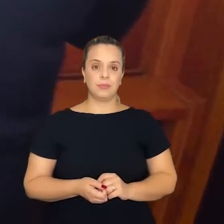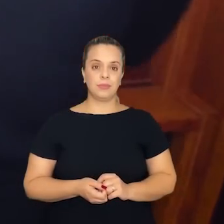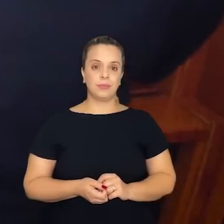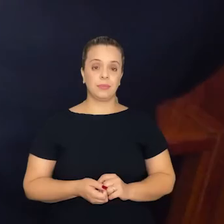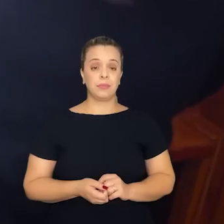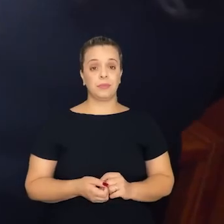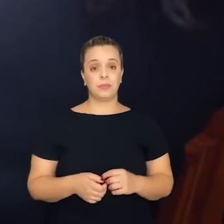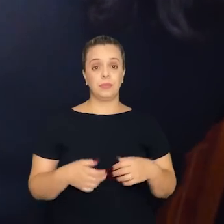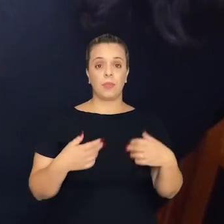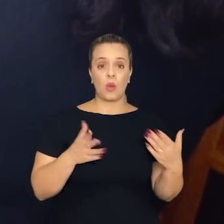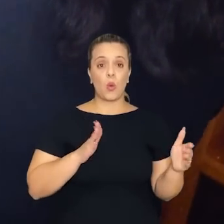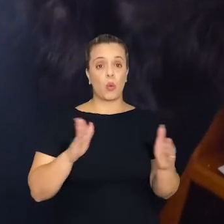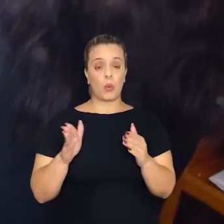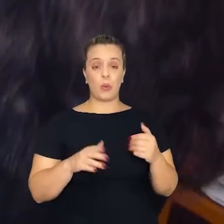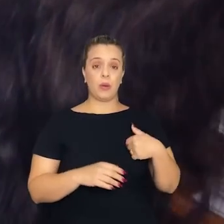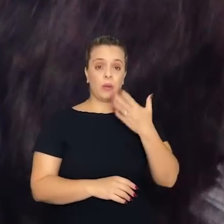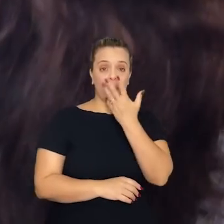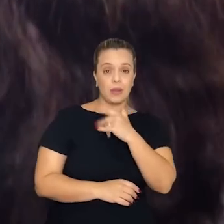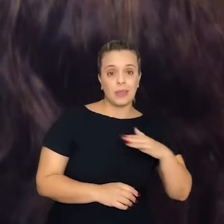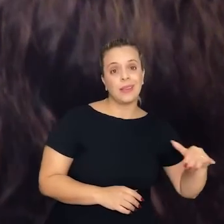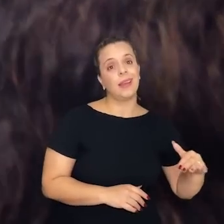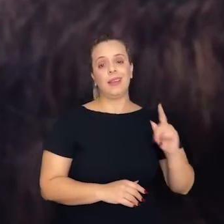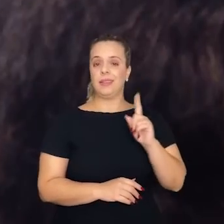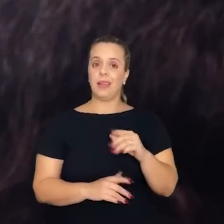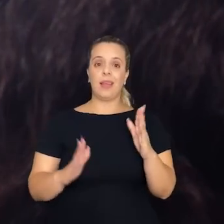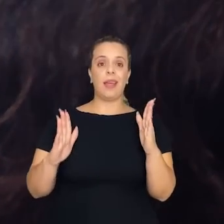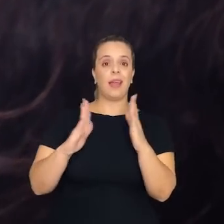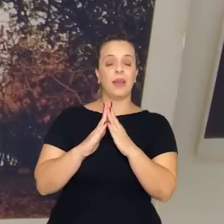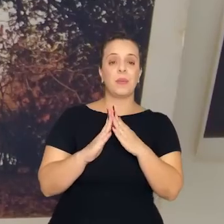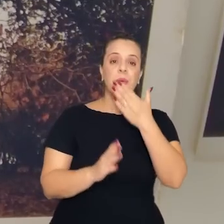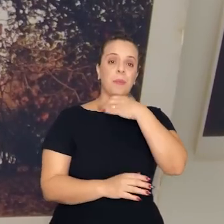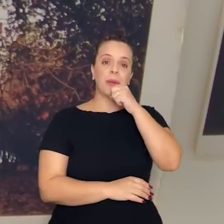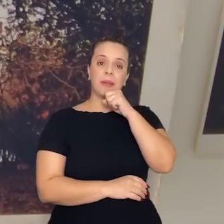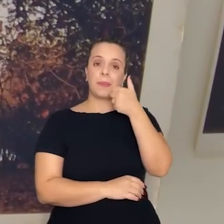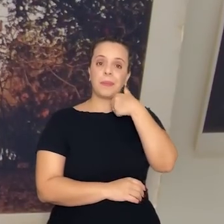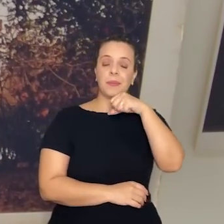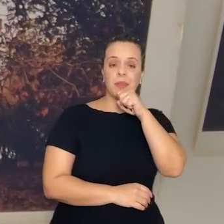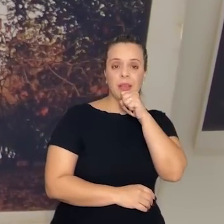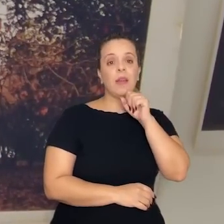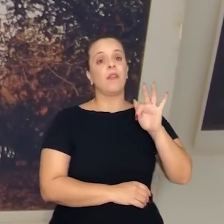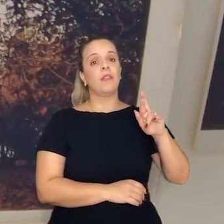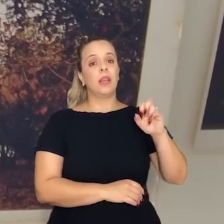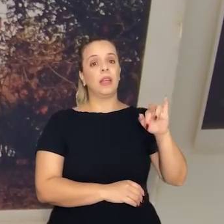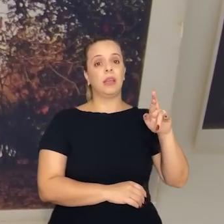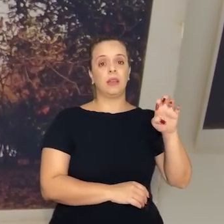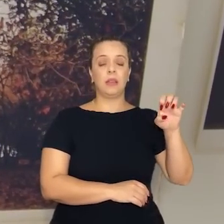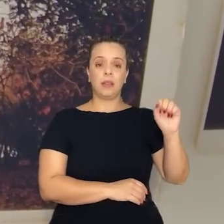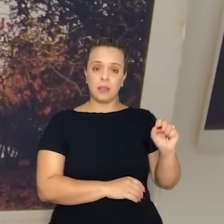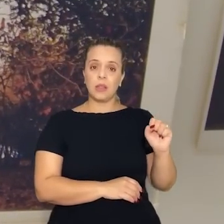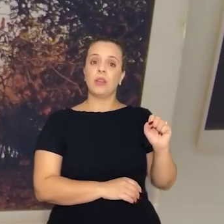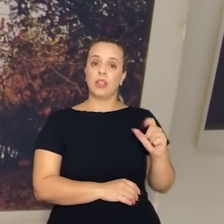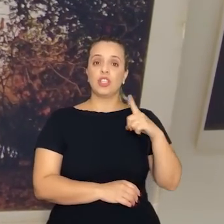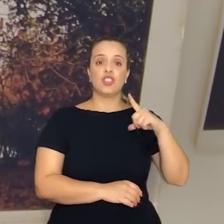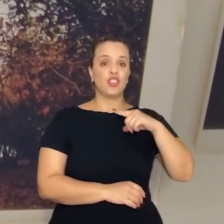Bairro da minha infância, casa dos meus pais, Randolfo Rodrigues Freire e Joana Eufrosina da Silva Freire. Galinha Choca no